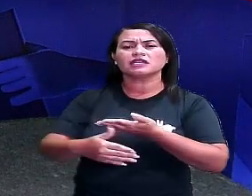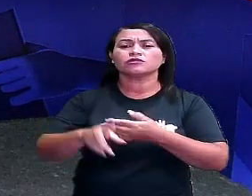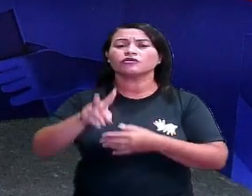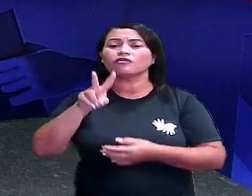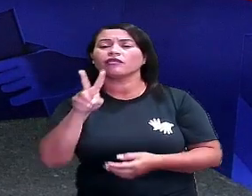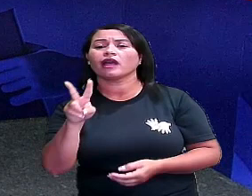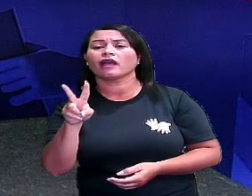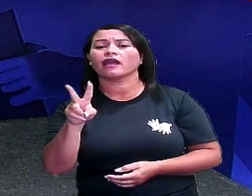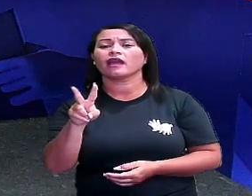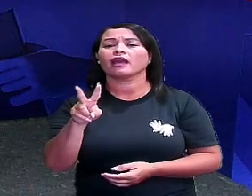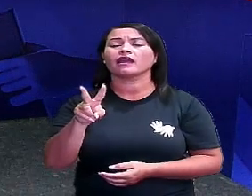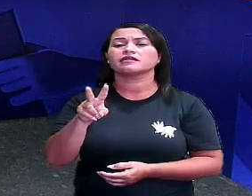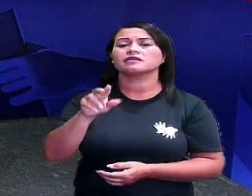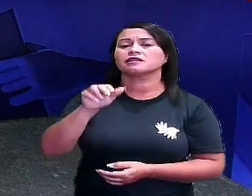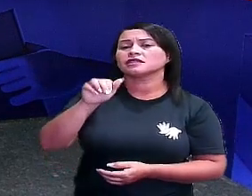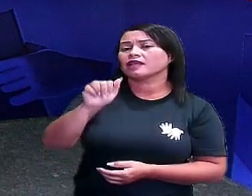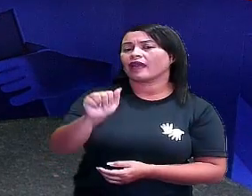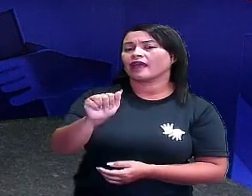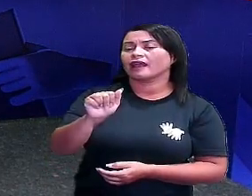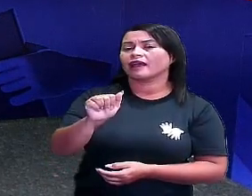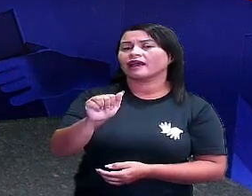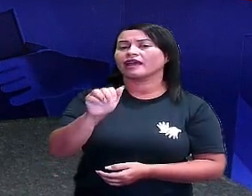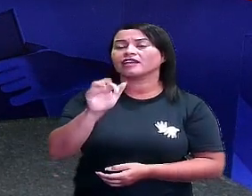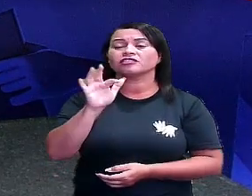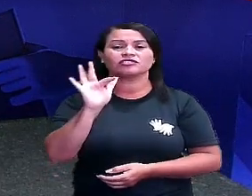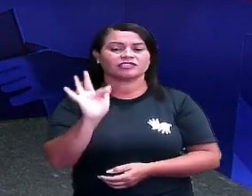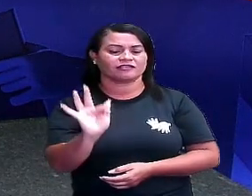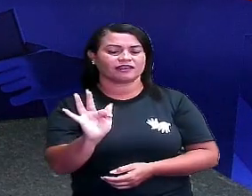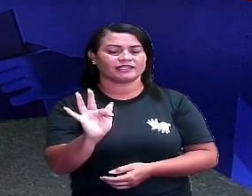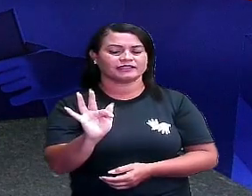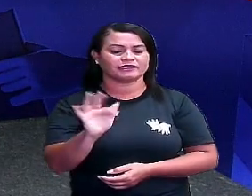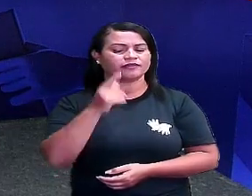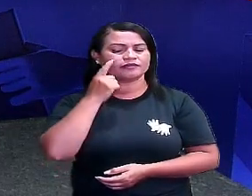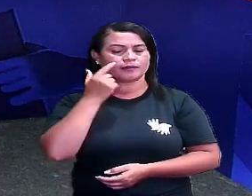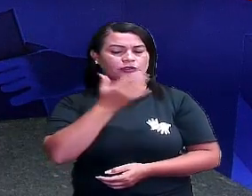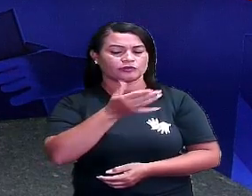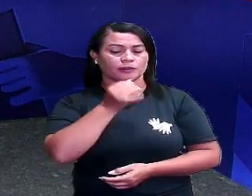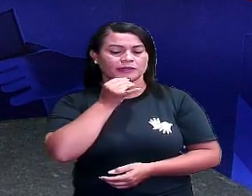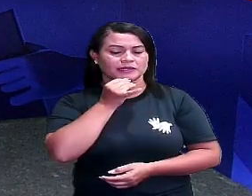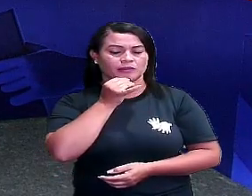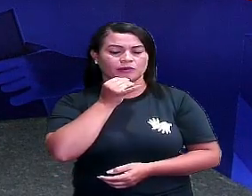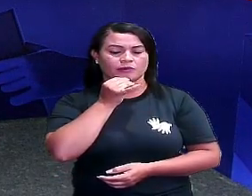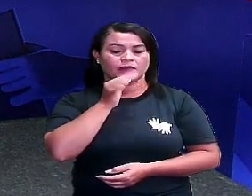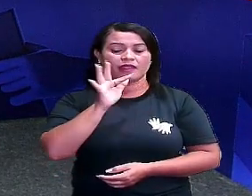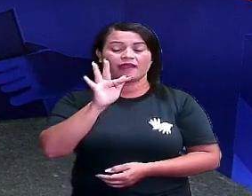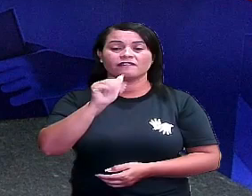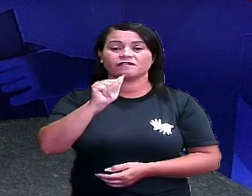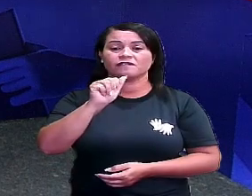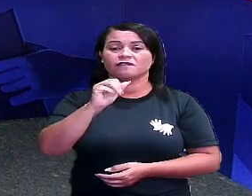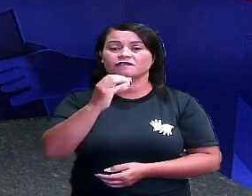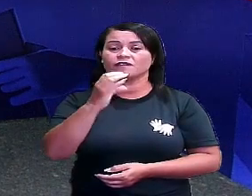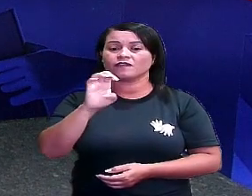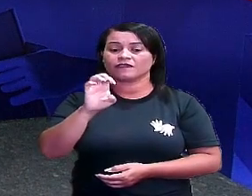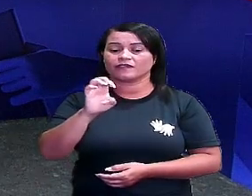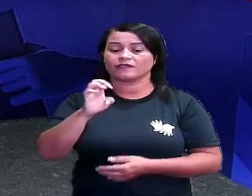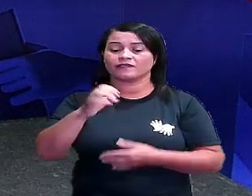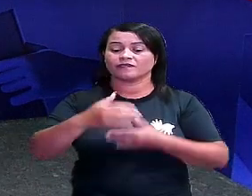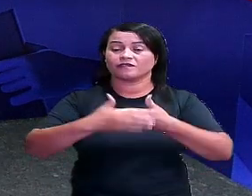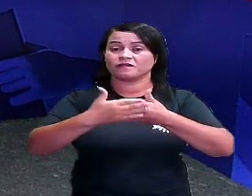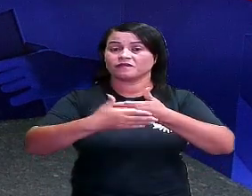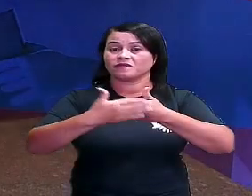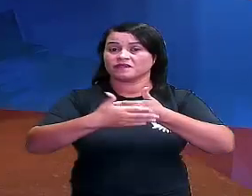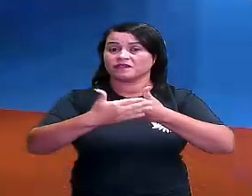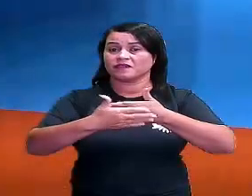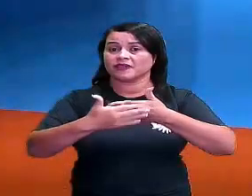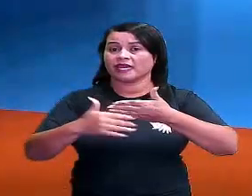representação da aresta, da representação da face. Então, vamos ver aqui a face. A face, se eu quiser